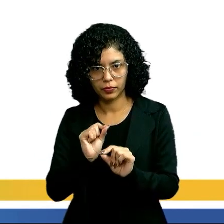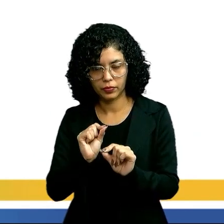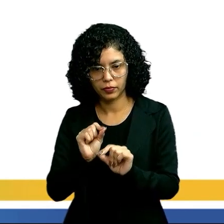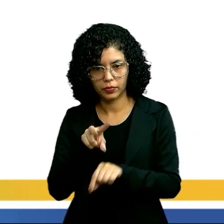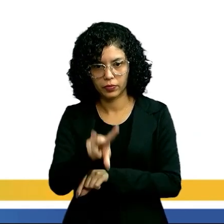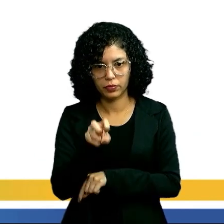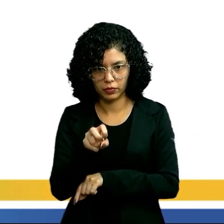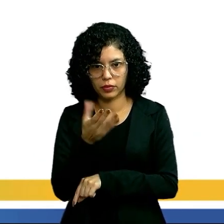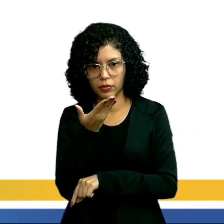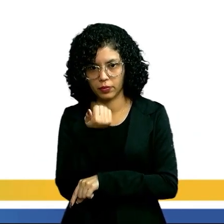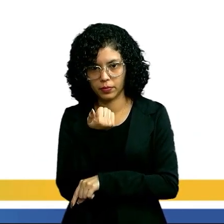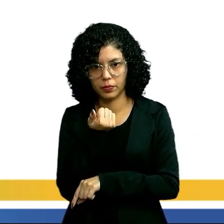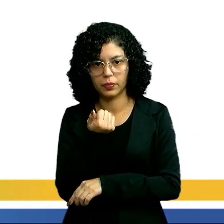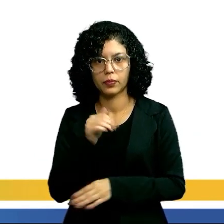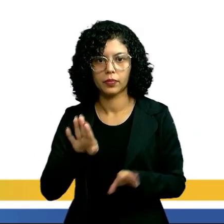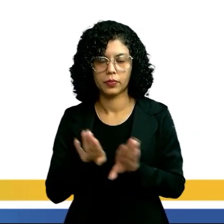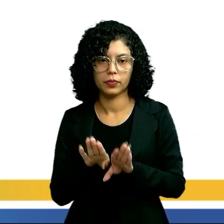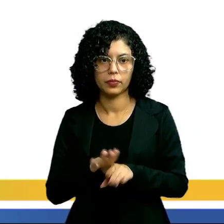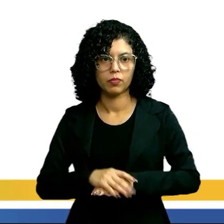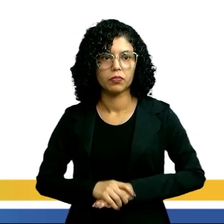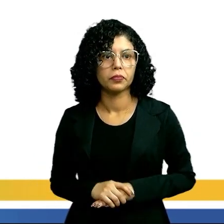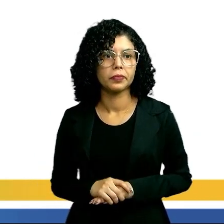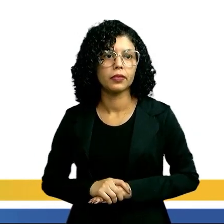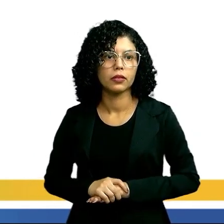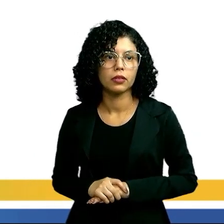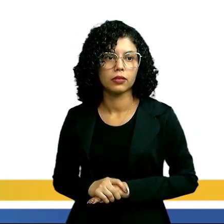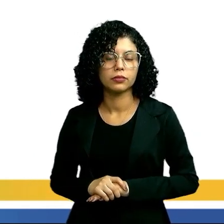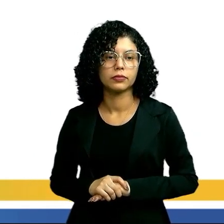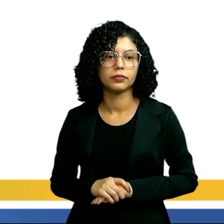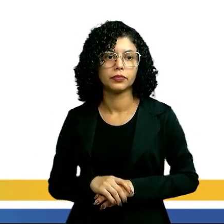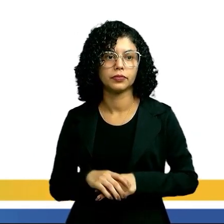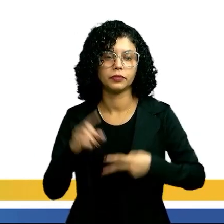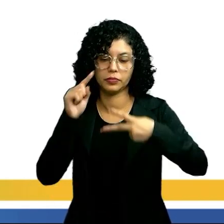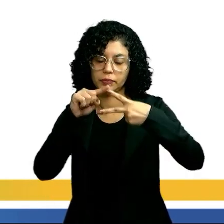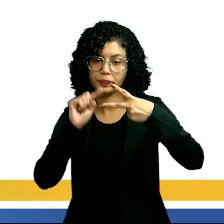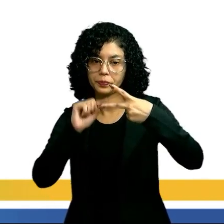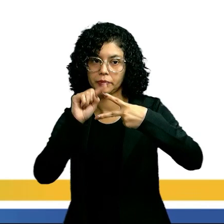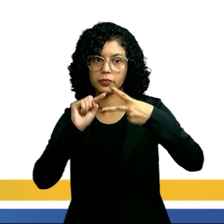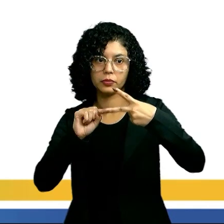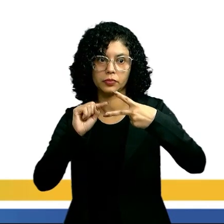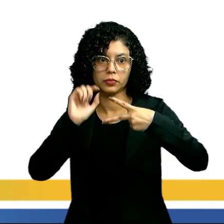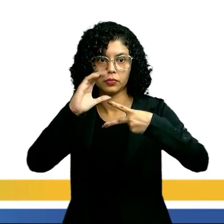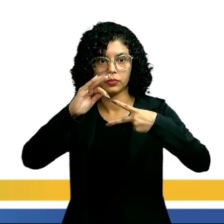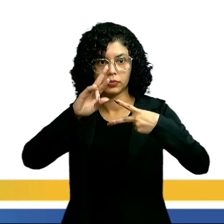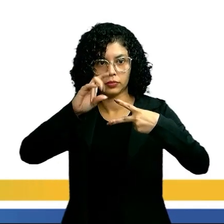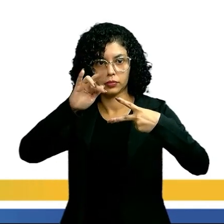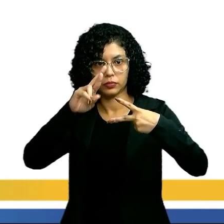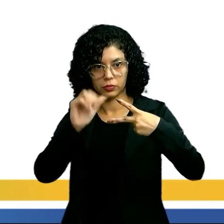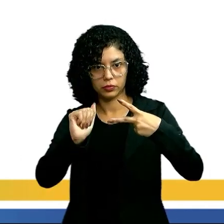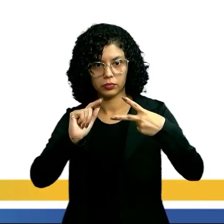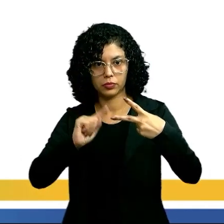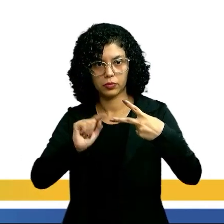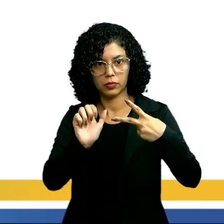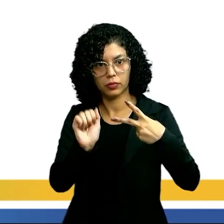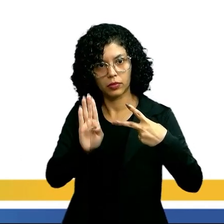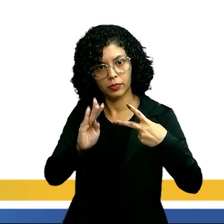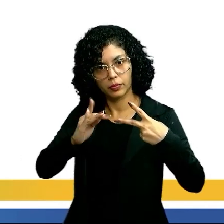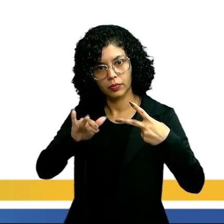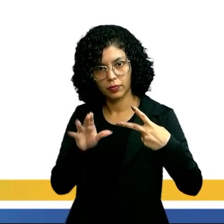alimentos, fazer a presa aí, tá? O corpo é dividido em dois tagmas, cefalotórax e o abdômen.